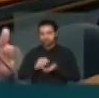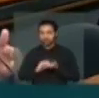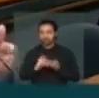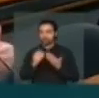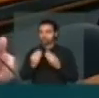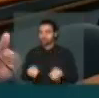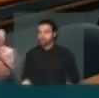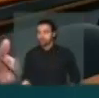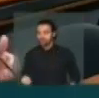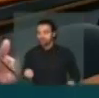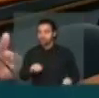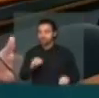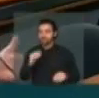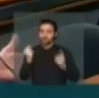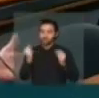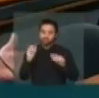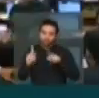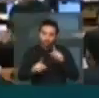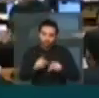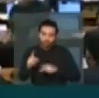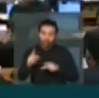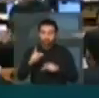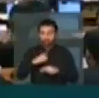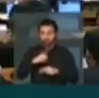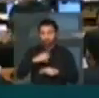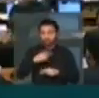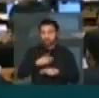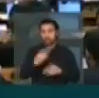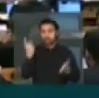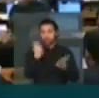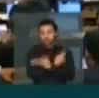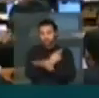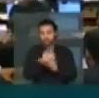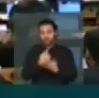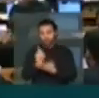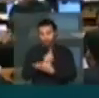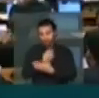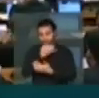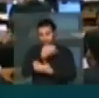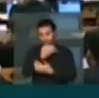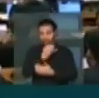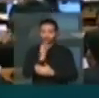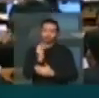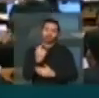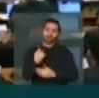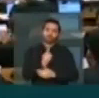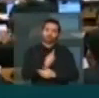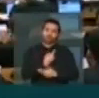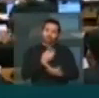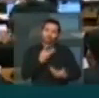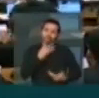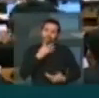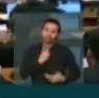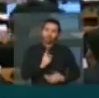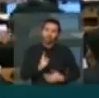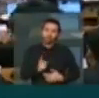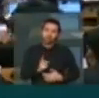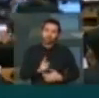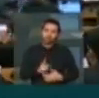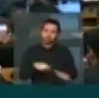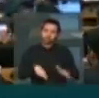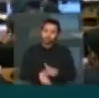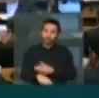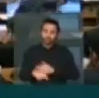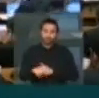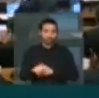públicos, investidores, etc, etc, venham a acontecer. Porque ao nosso juízo, evidentemente, nós não estamos no dia a dia, nem somos especialistas na área dos